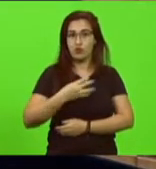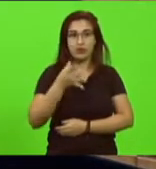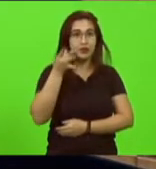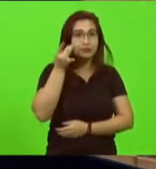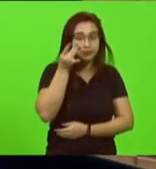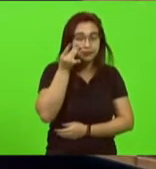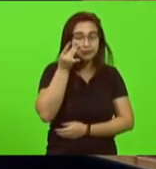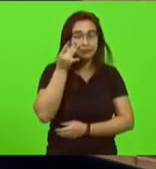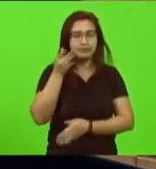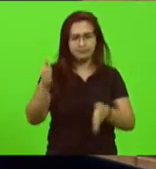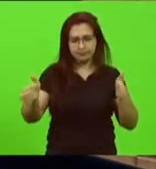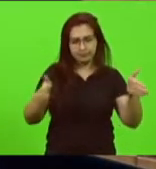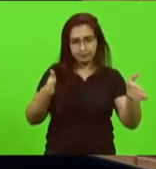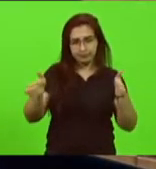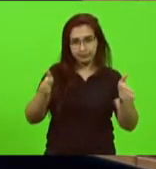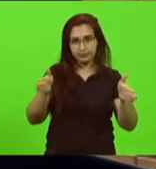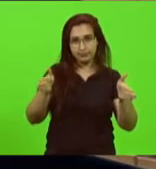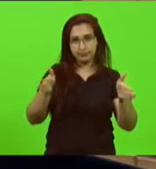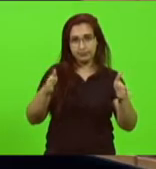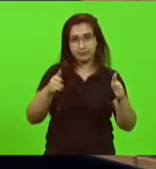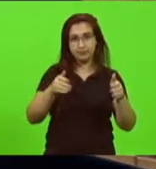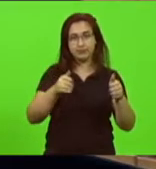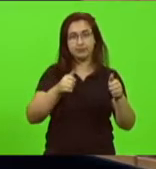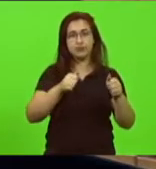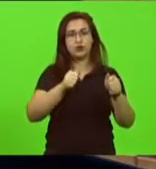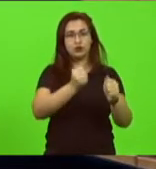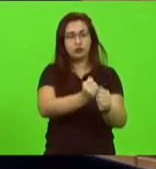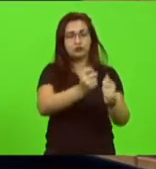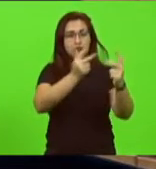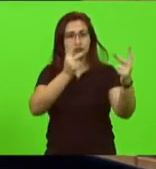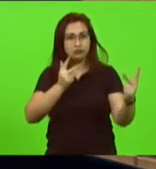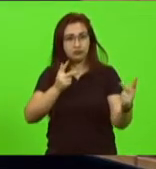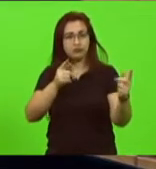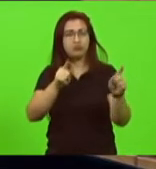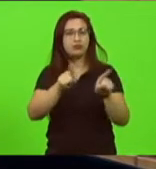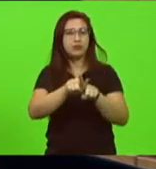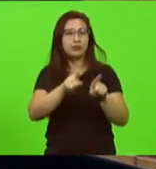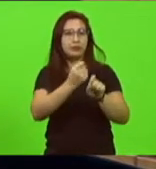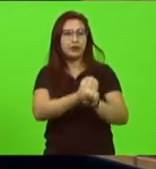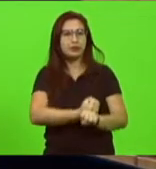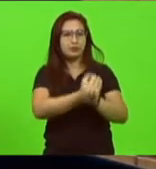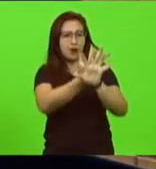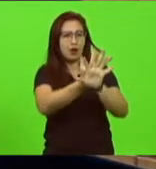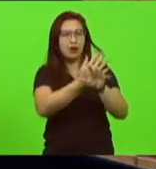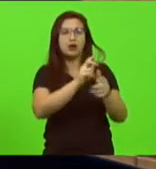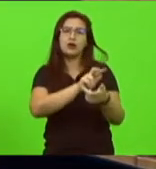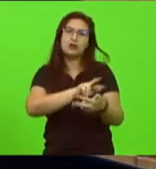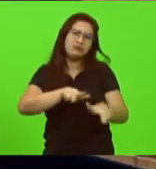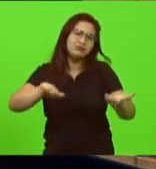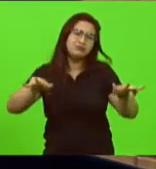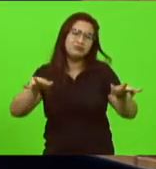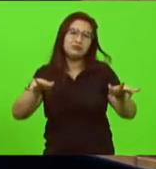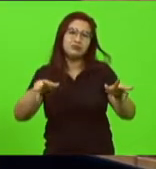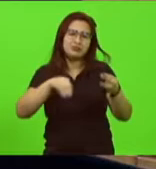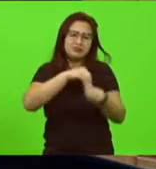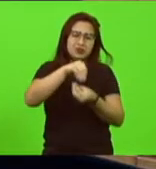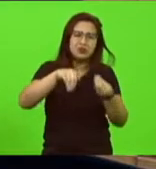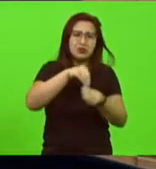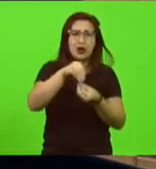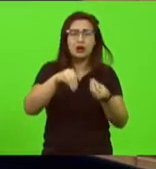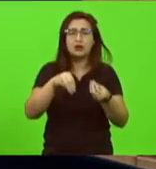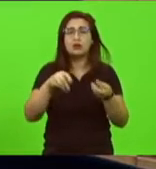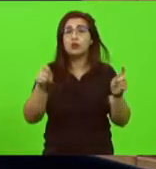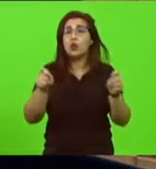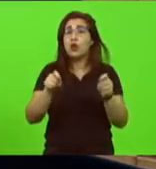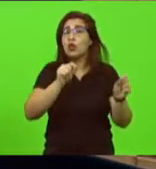houve aulas remotas e aulas híbridas depois de forma híbrida houve muito tempo suficiente